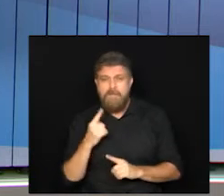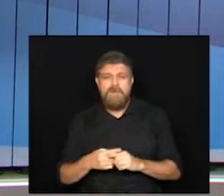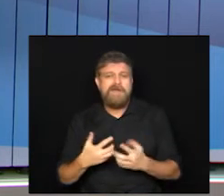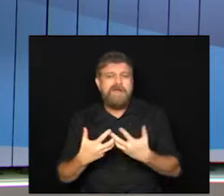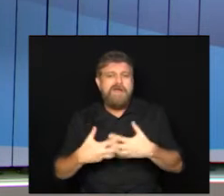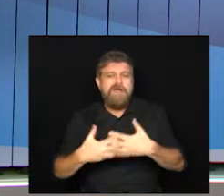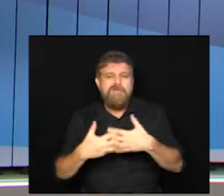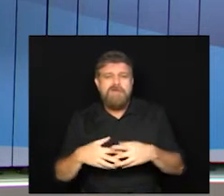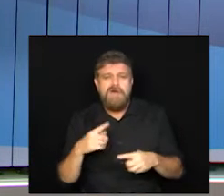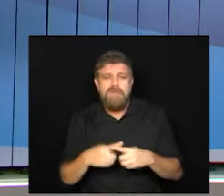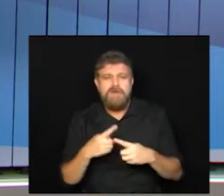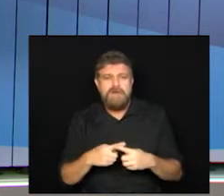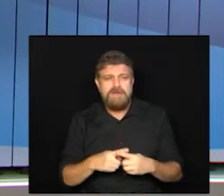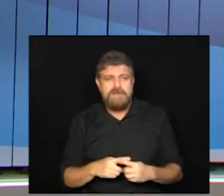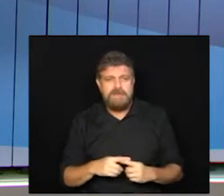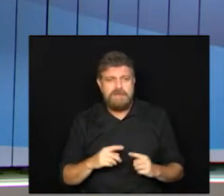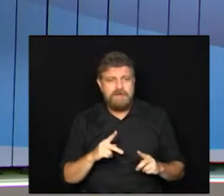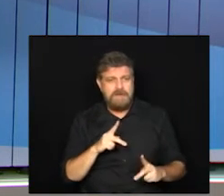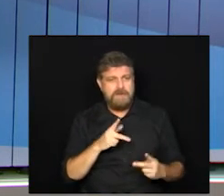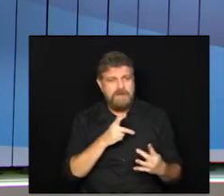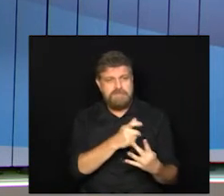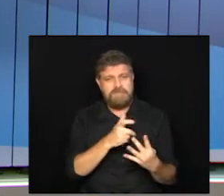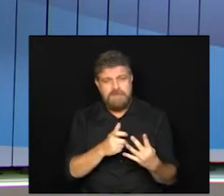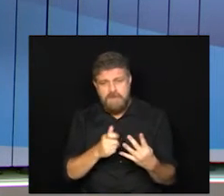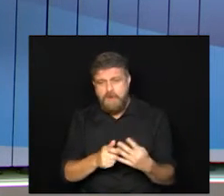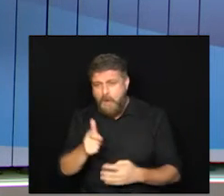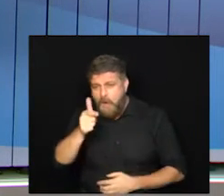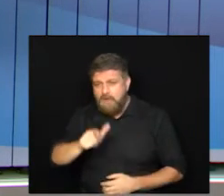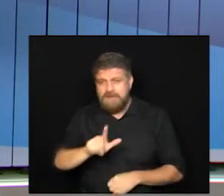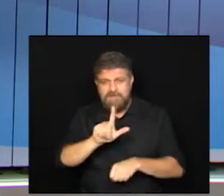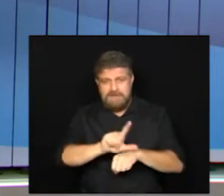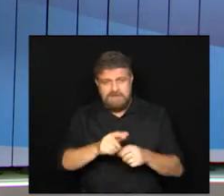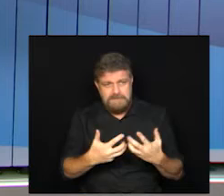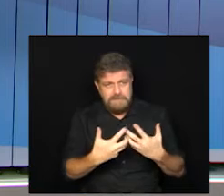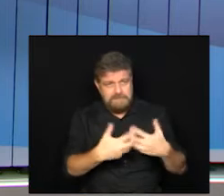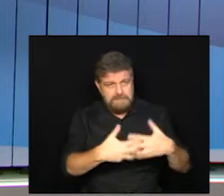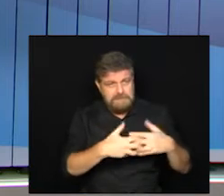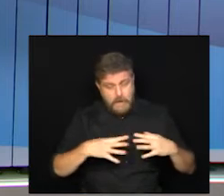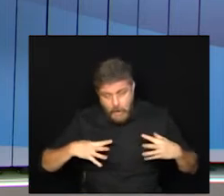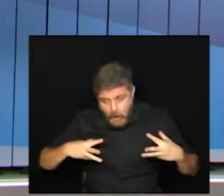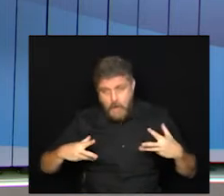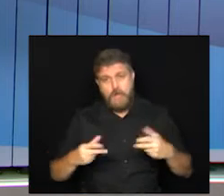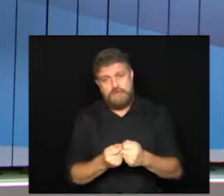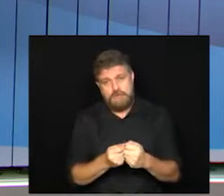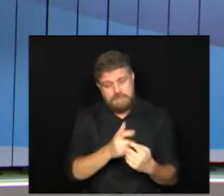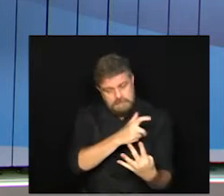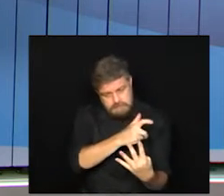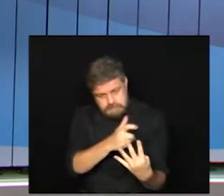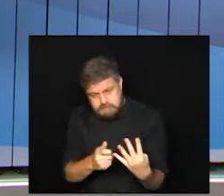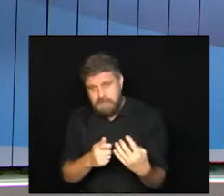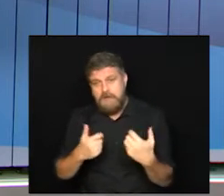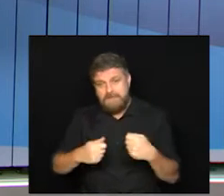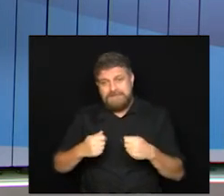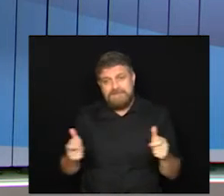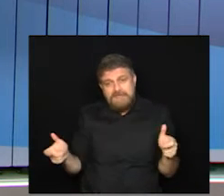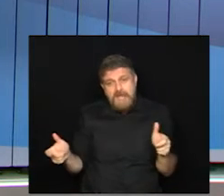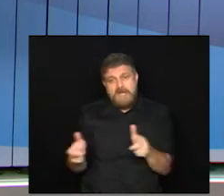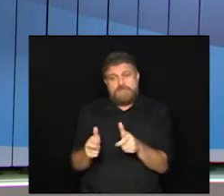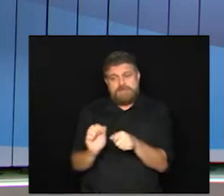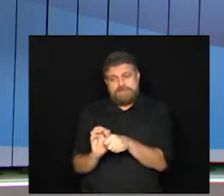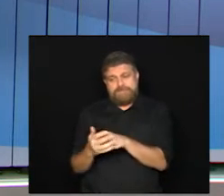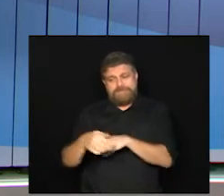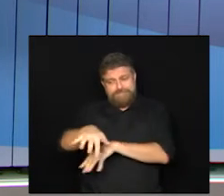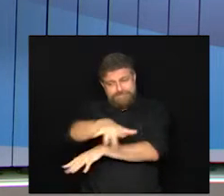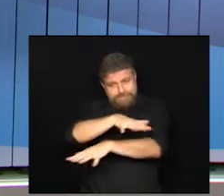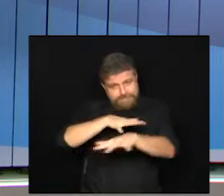governo manda vacinar todos nós pra abrir de novo o comércio a gente precisa que todo mundo se vacine pra gente diminuir a incidência